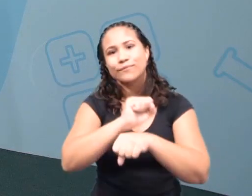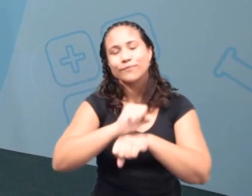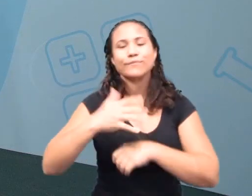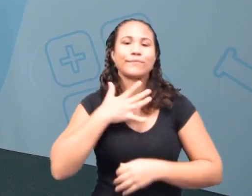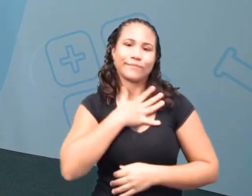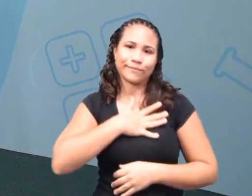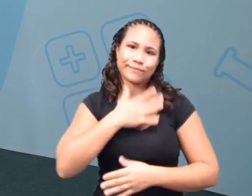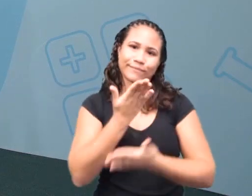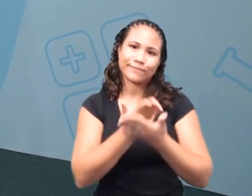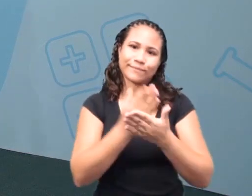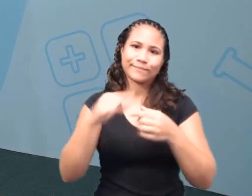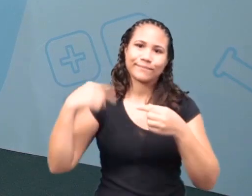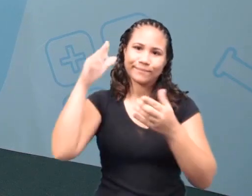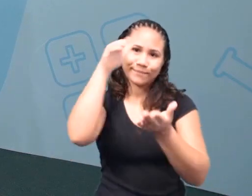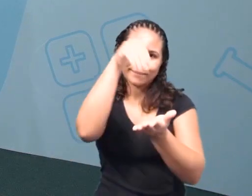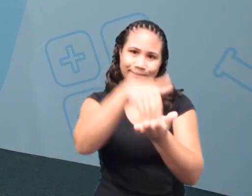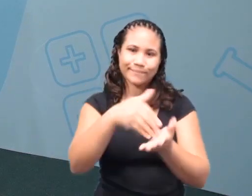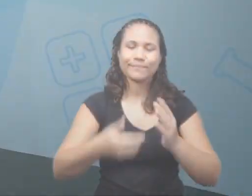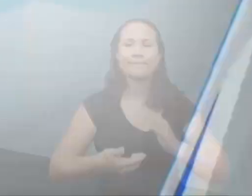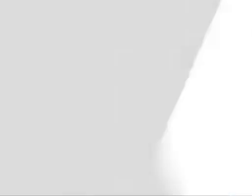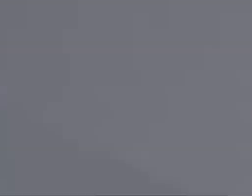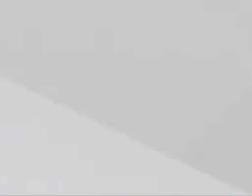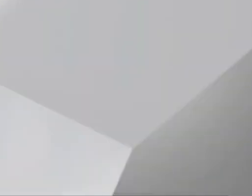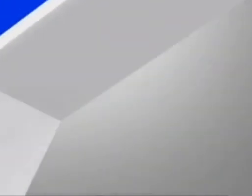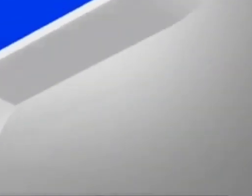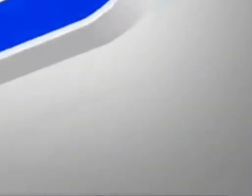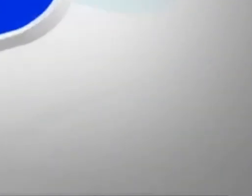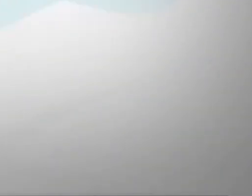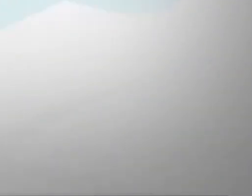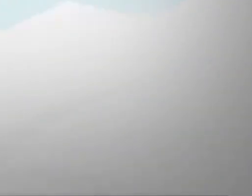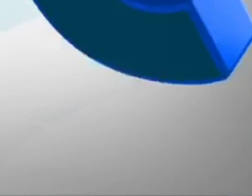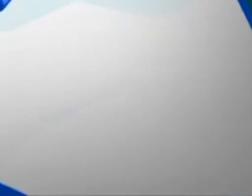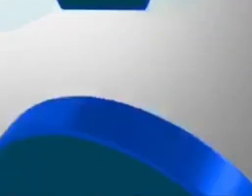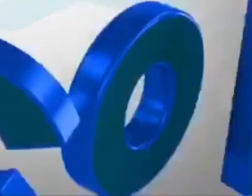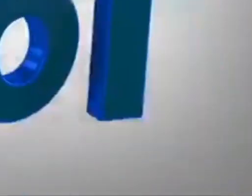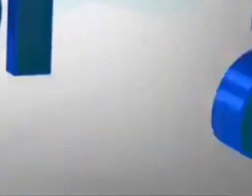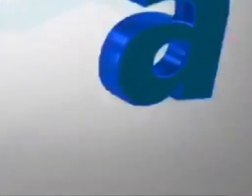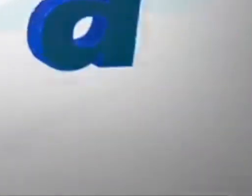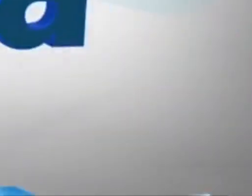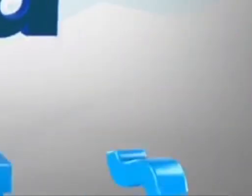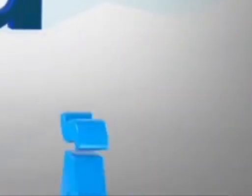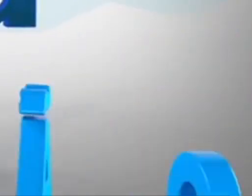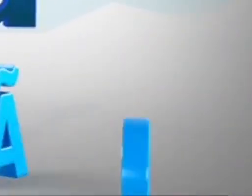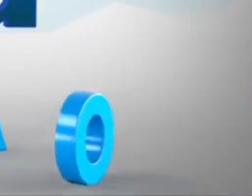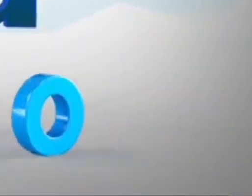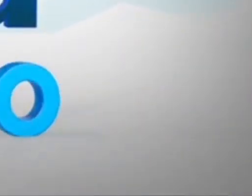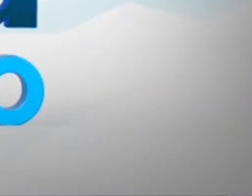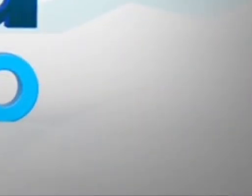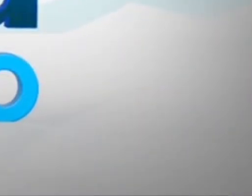aula. E até a próxima! Tchau, tchau!